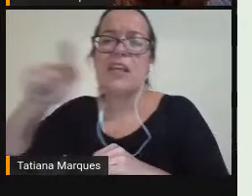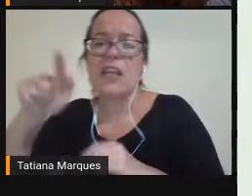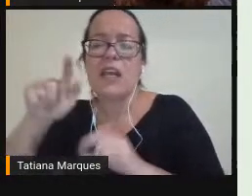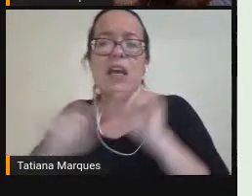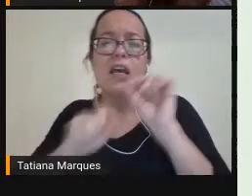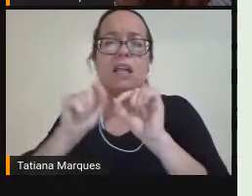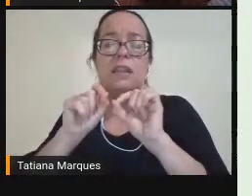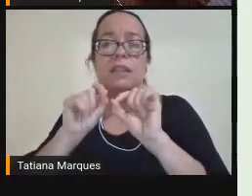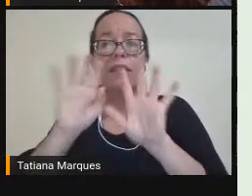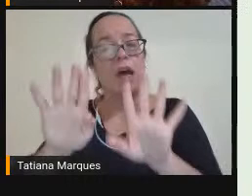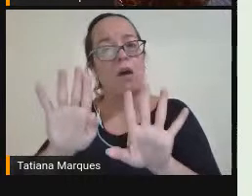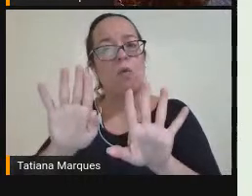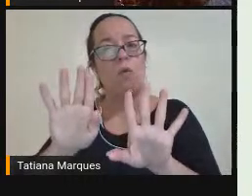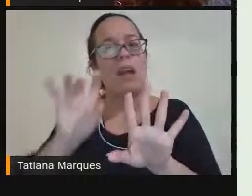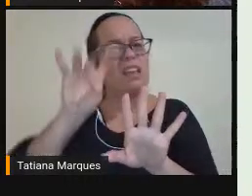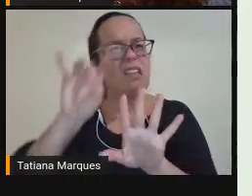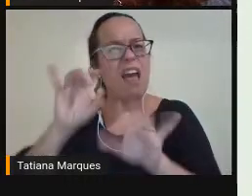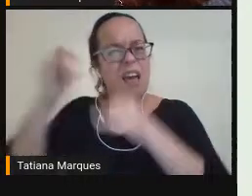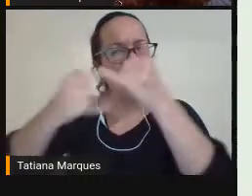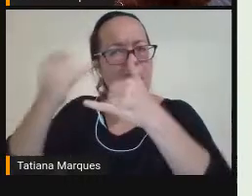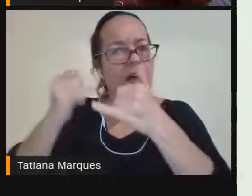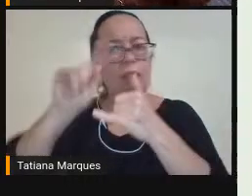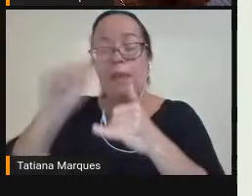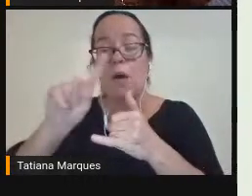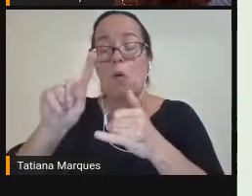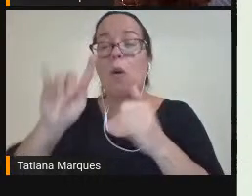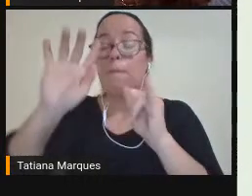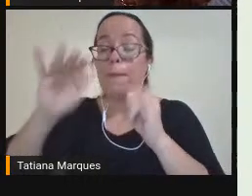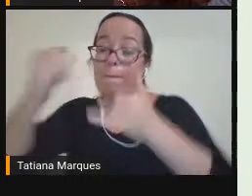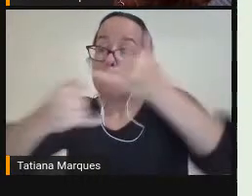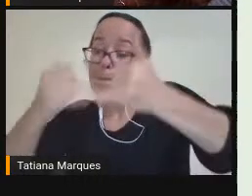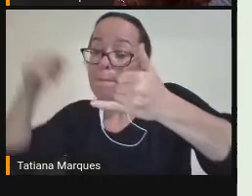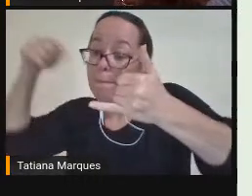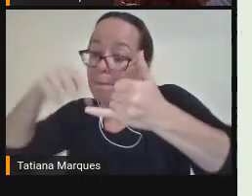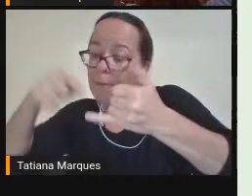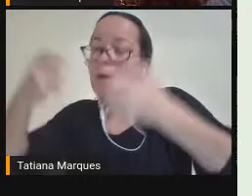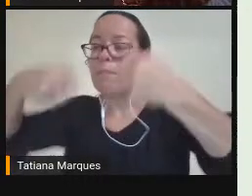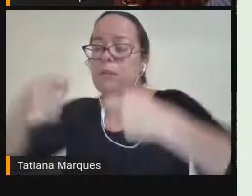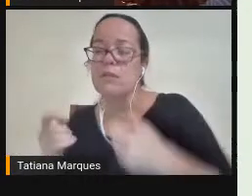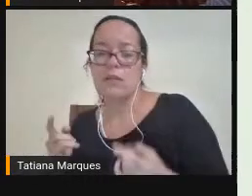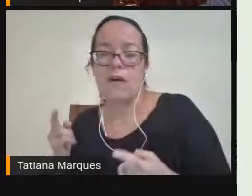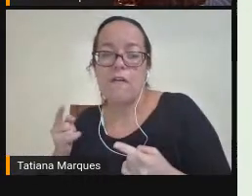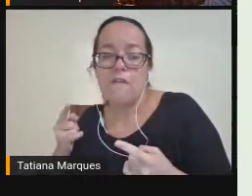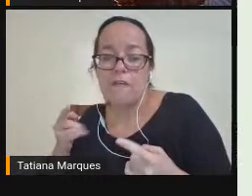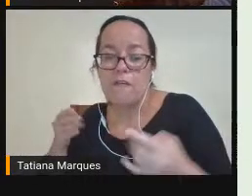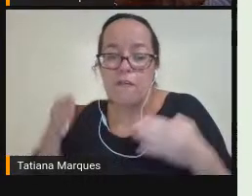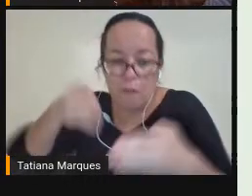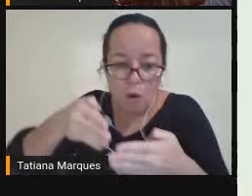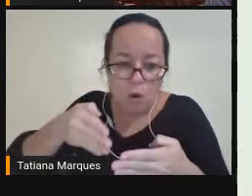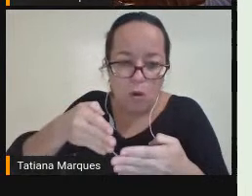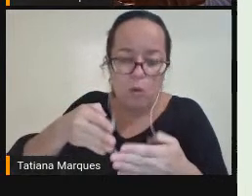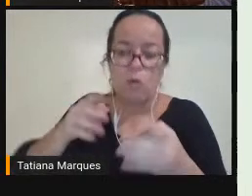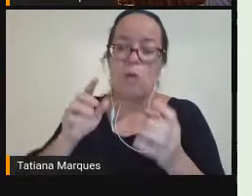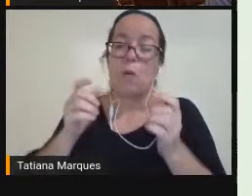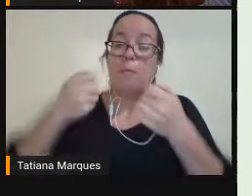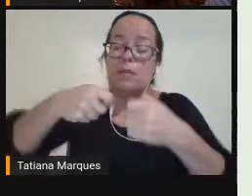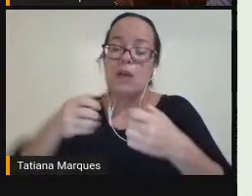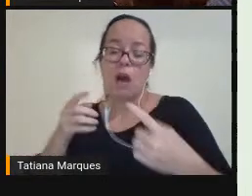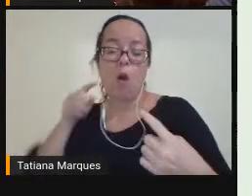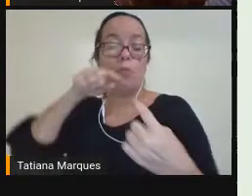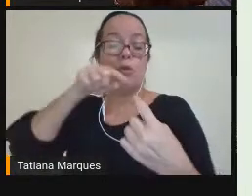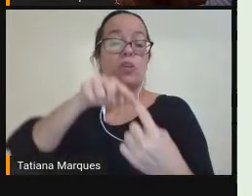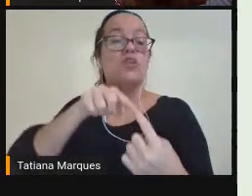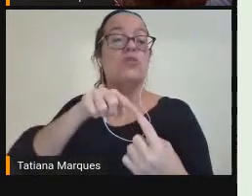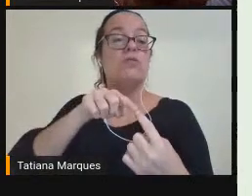Intencionalidade Então eu preciso Ter essa Intencionalidade No processo De ensino Aprendizagem A gente precisa Ter os